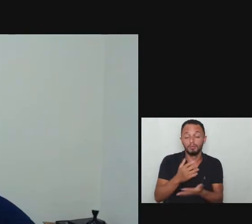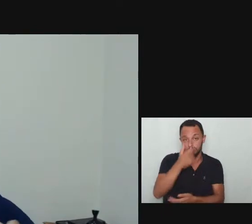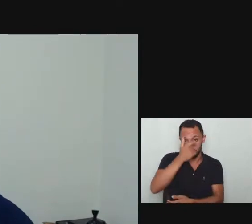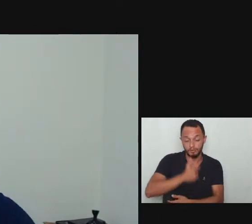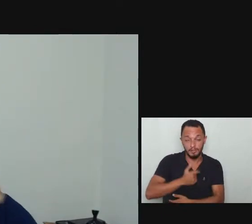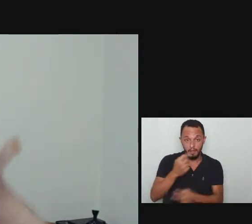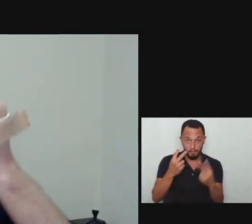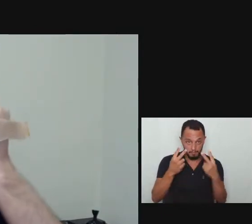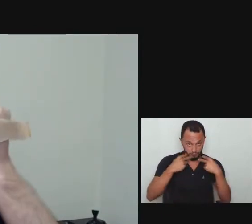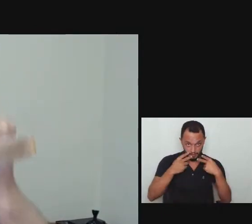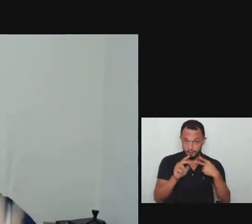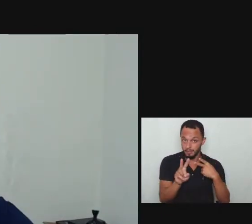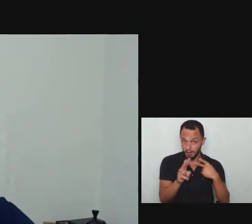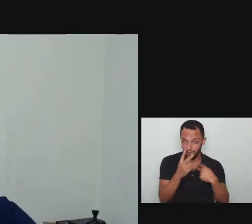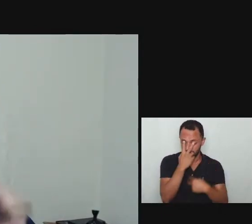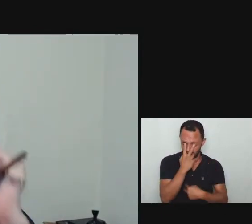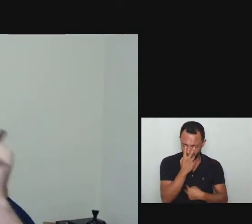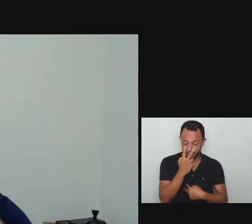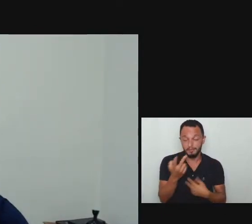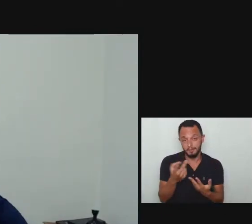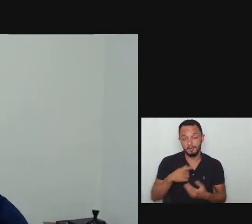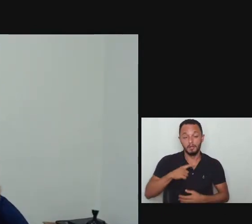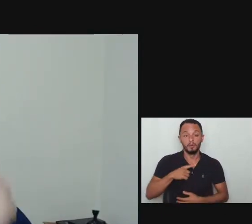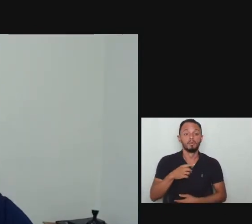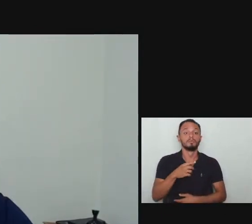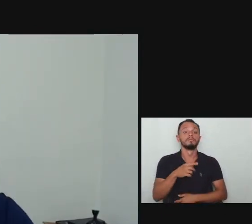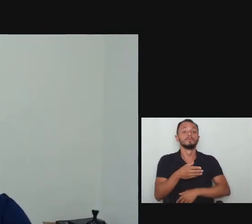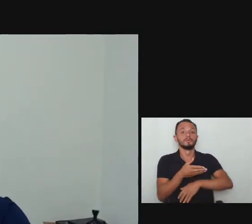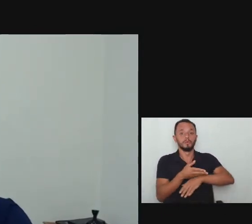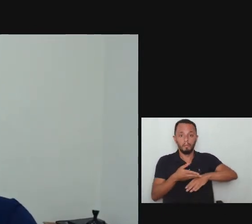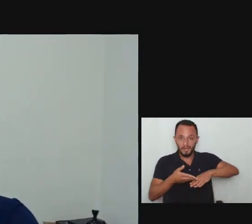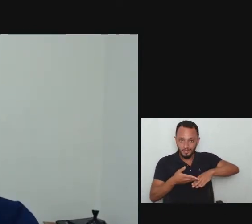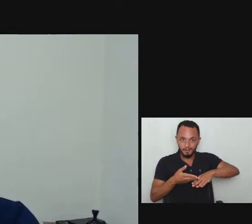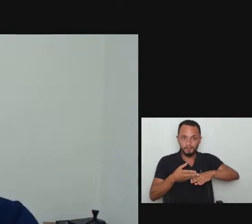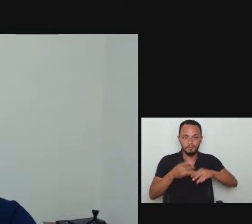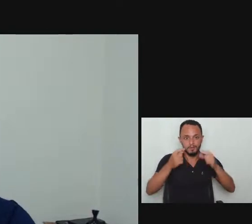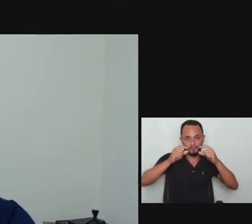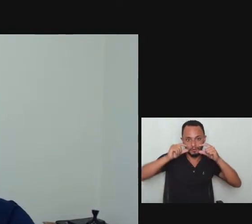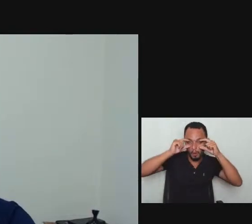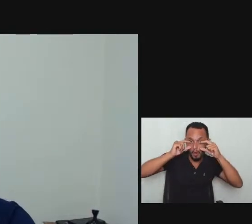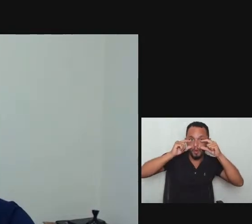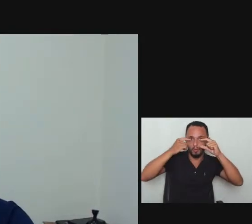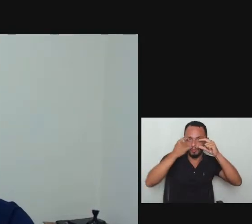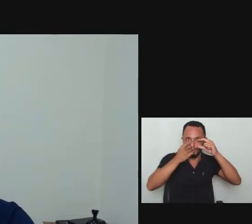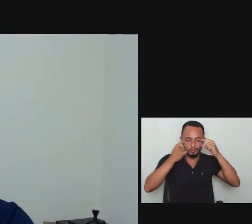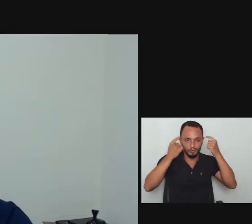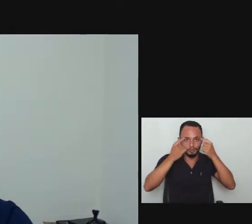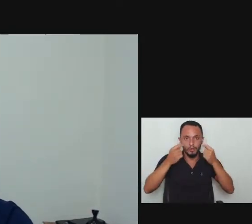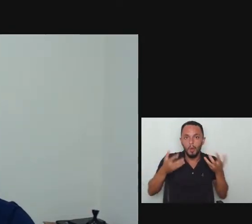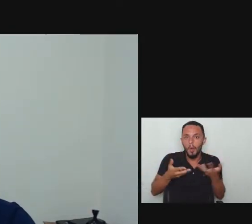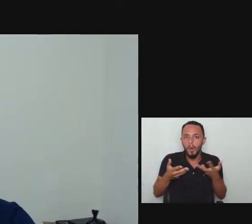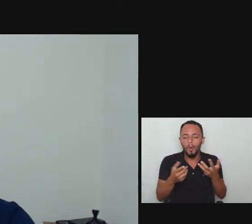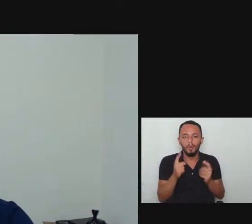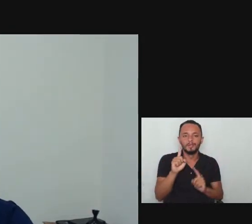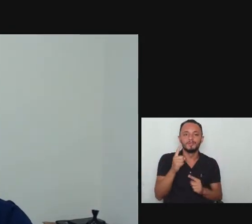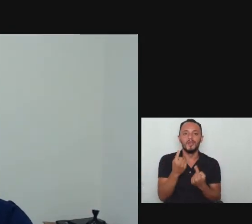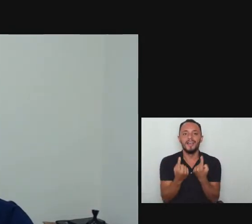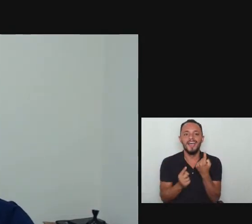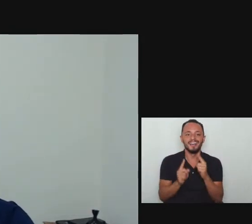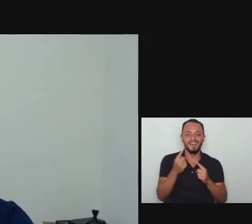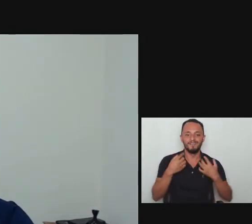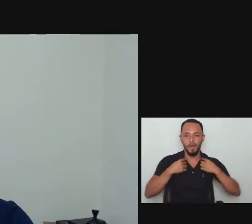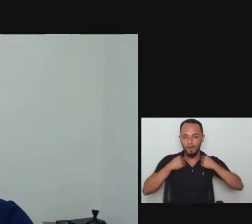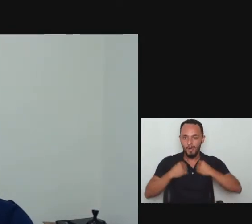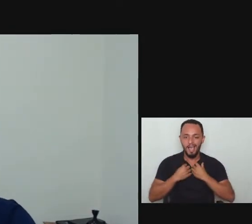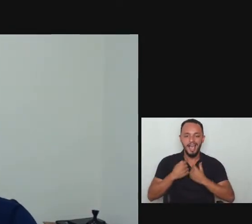homem branco uso um tupete meio marrento óculos quadrados sem armação hoje eu tô em clima de carnaval aqui com uma camisa